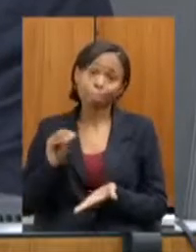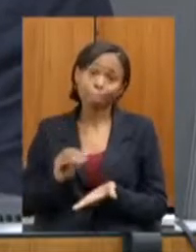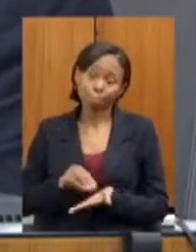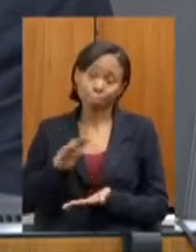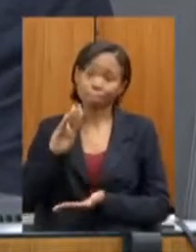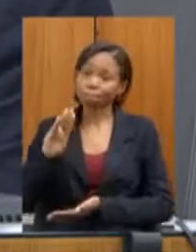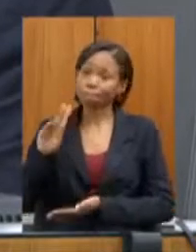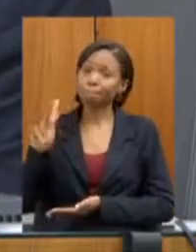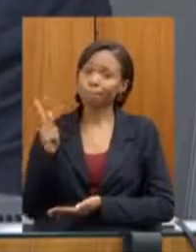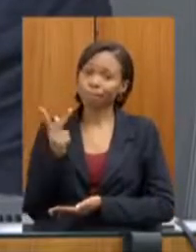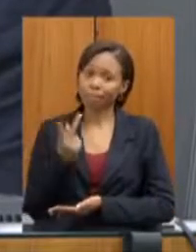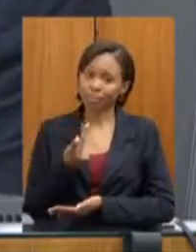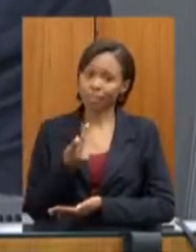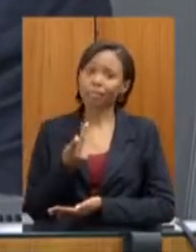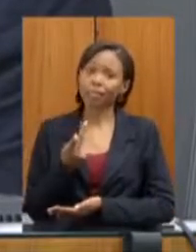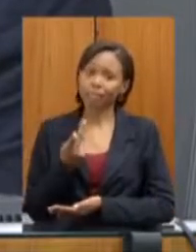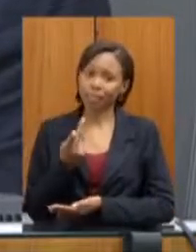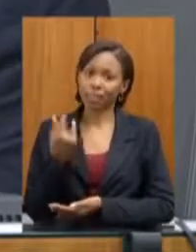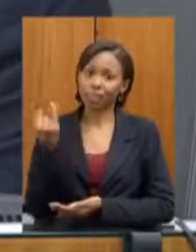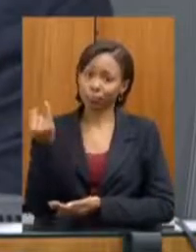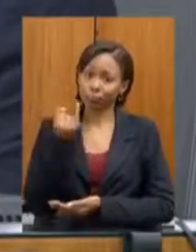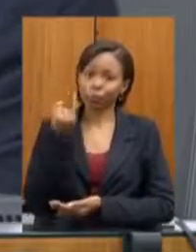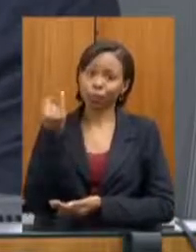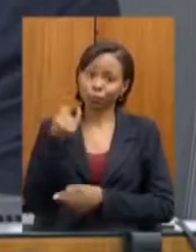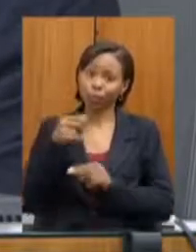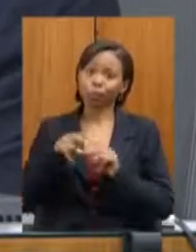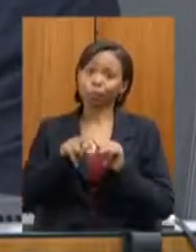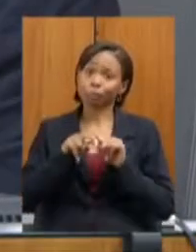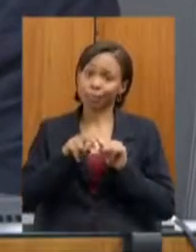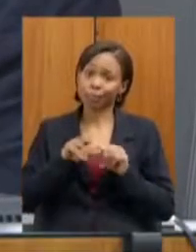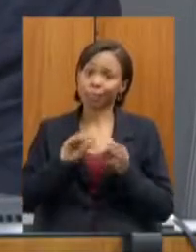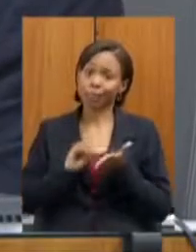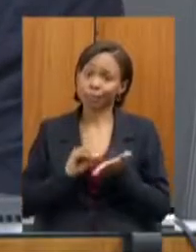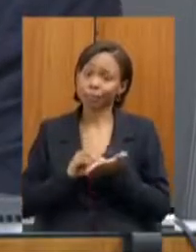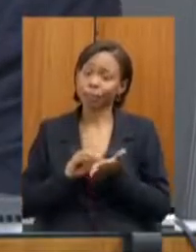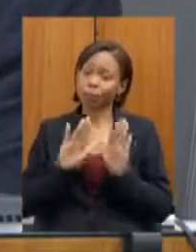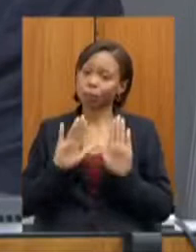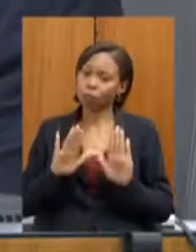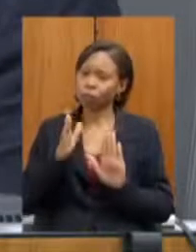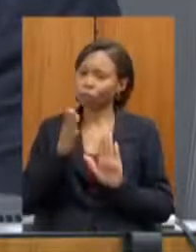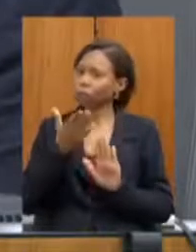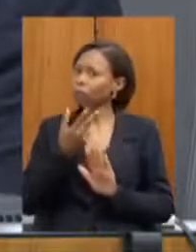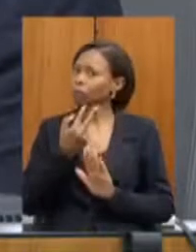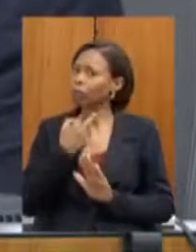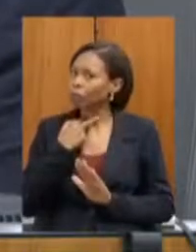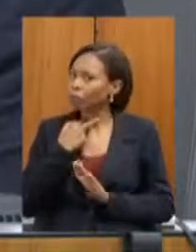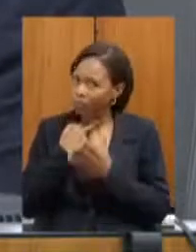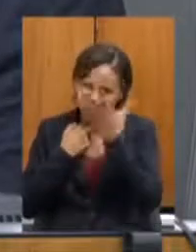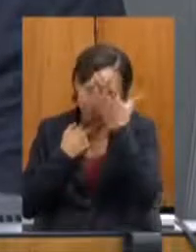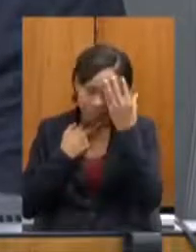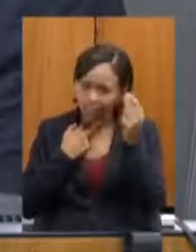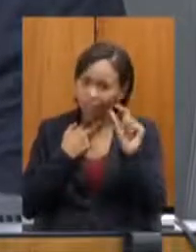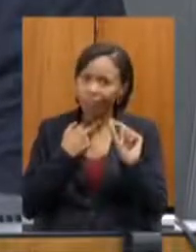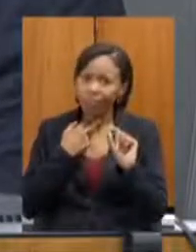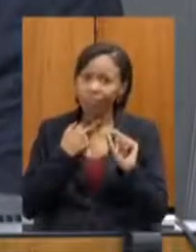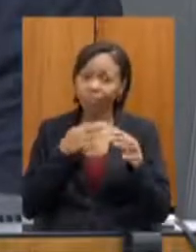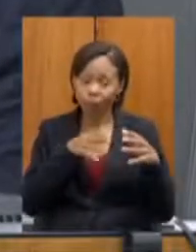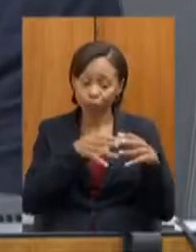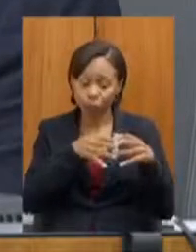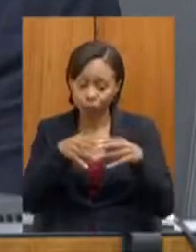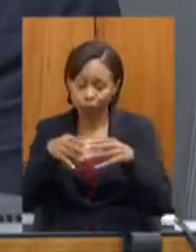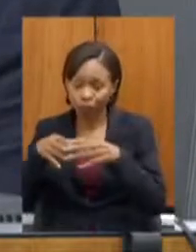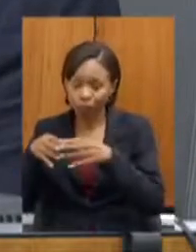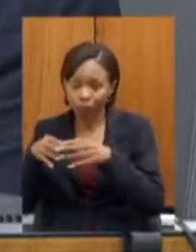essa relevância mas obviamente a gente não pode esquecer das federações como o senhor coloca que elas são a base